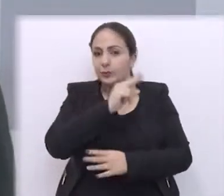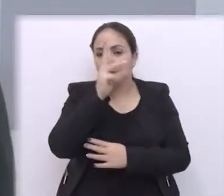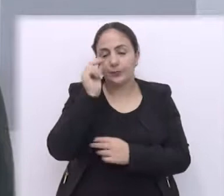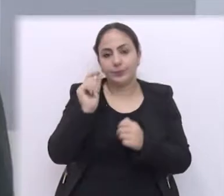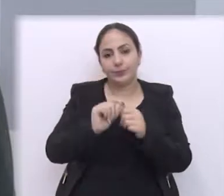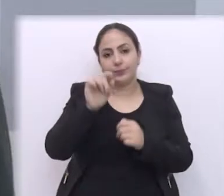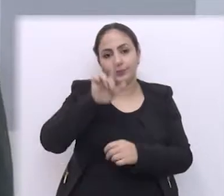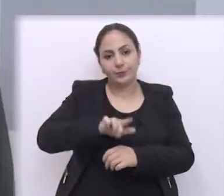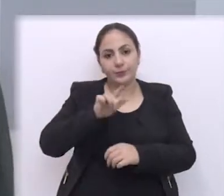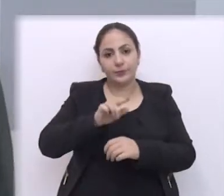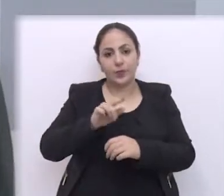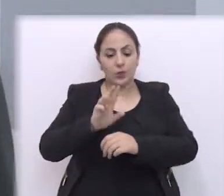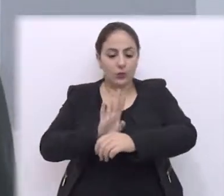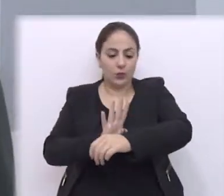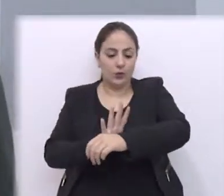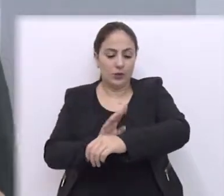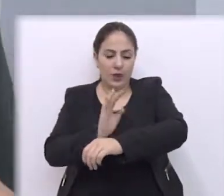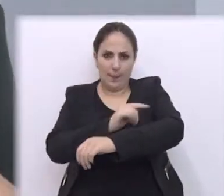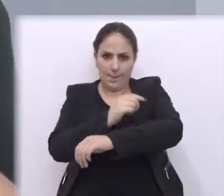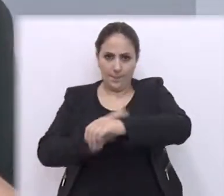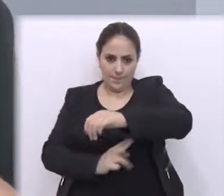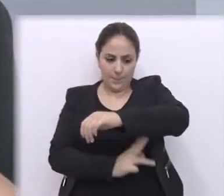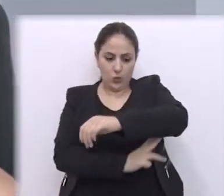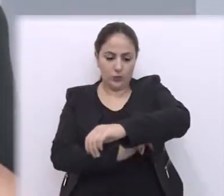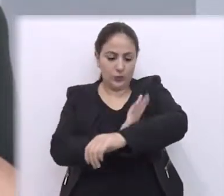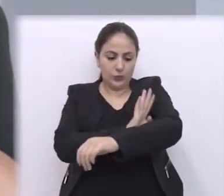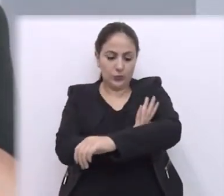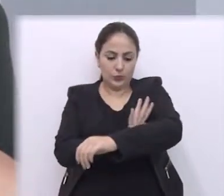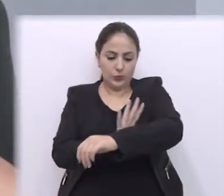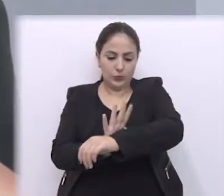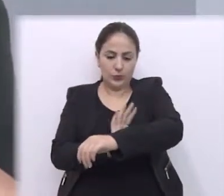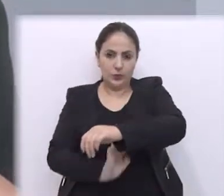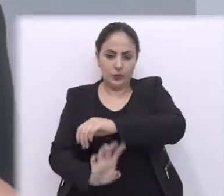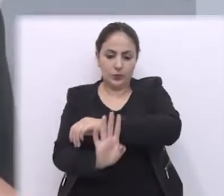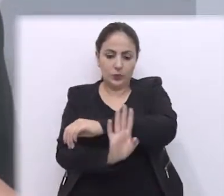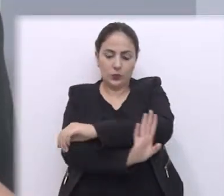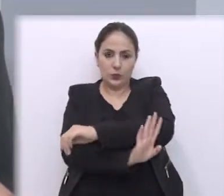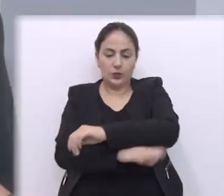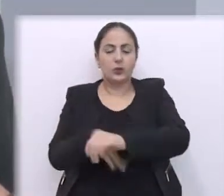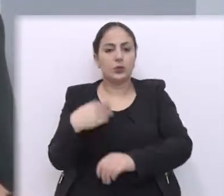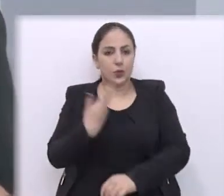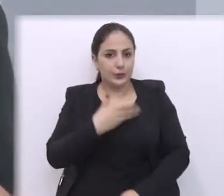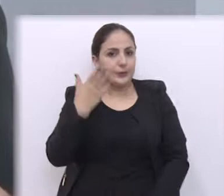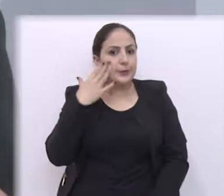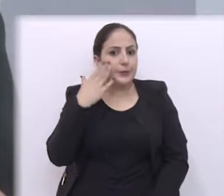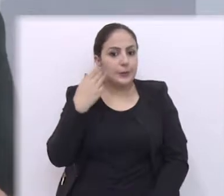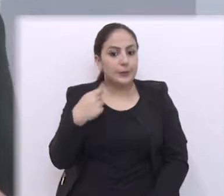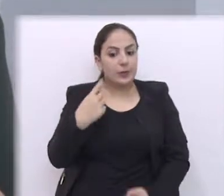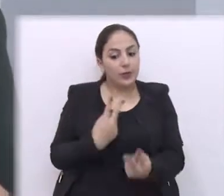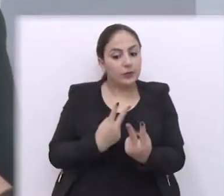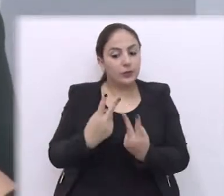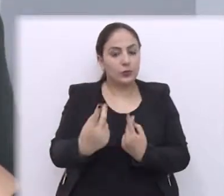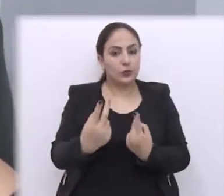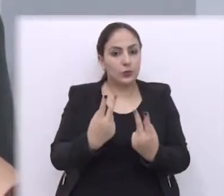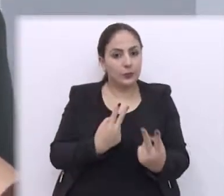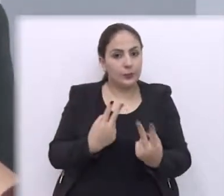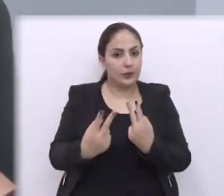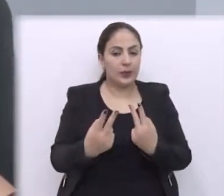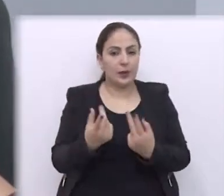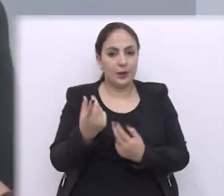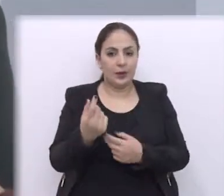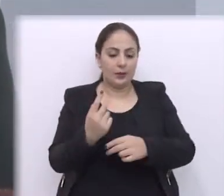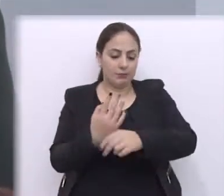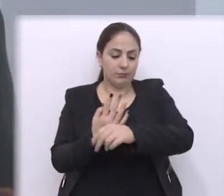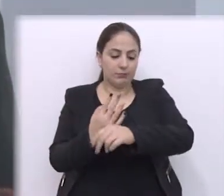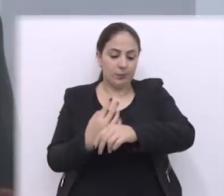o município que possa refazer a guarda dessa ponte. Ali o ideal, sem dúvida nenhuma, era duplicar a ponte, mas a gente sabe que demanda recursos que no momento